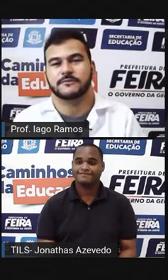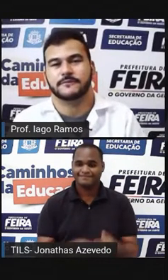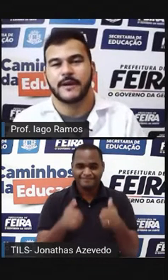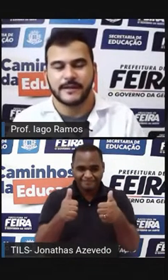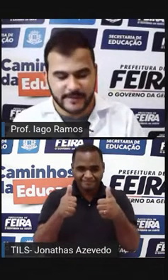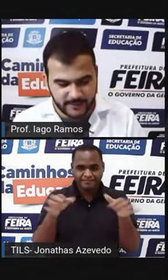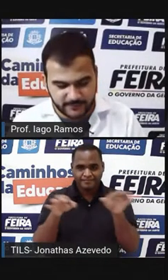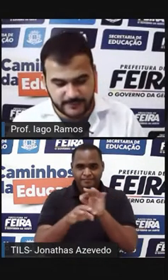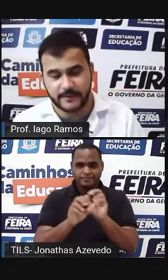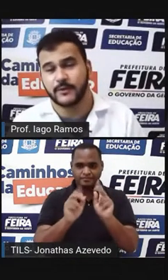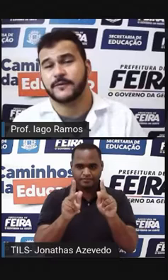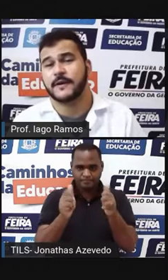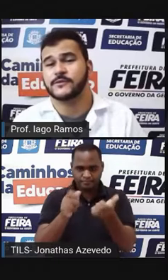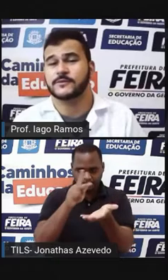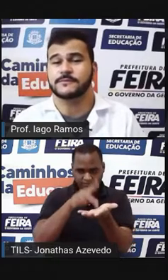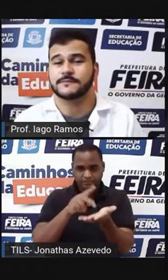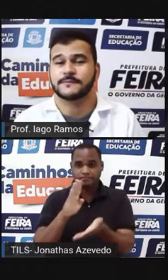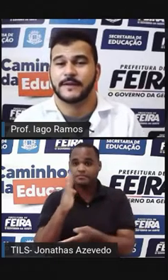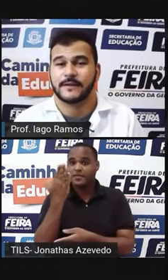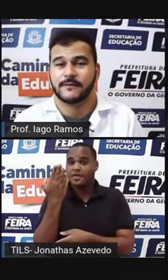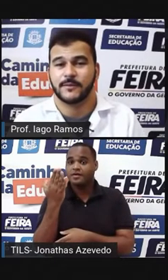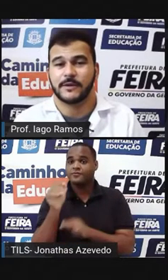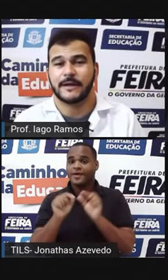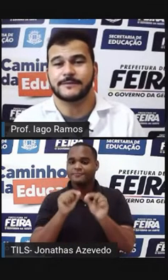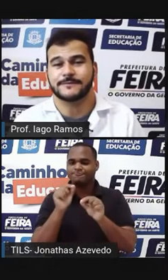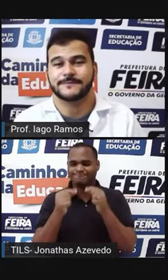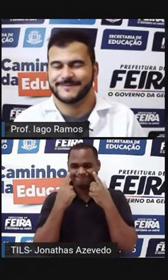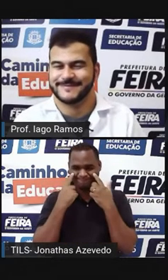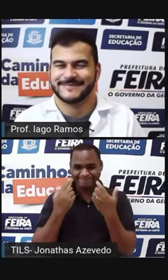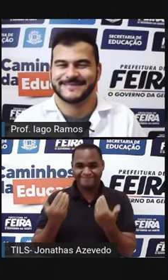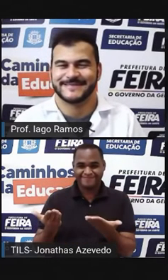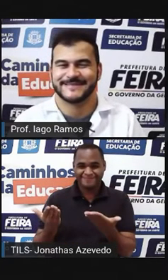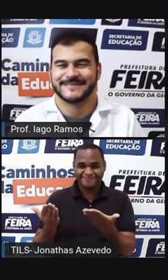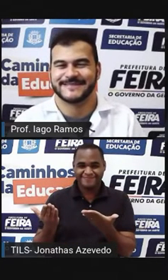Prontinho, é isso aí, verdadeiro ou falso? Vamos lá